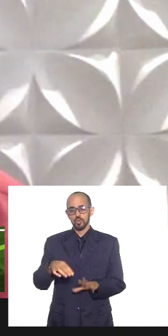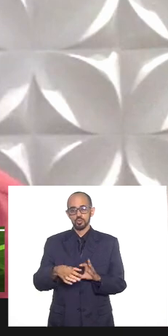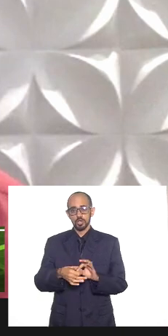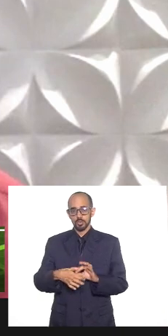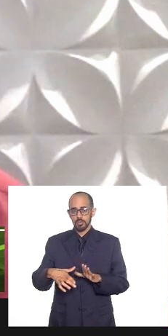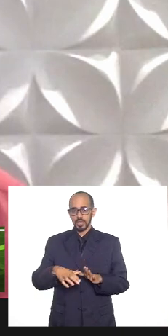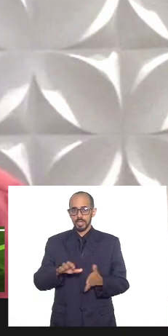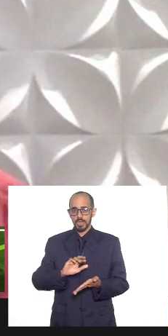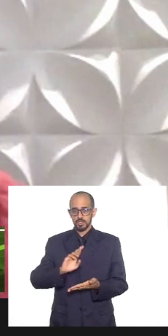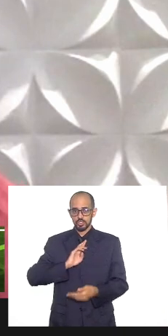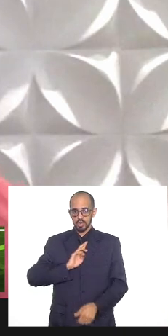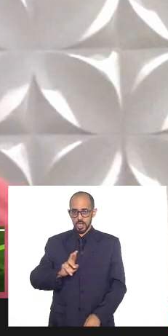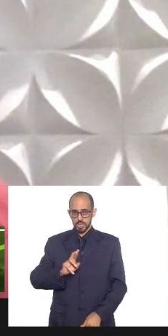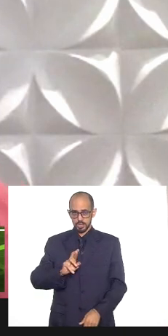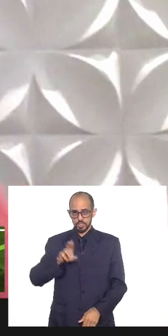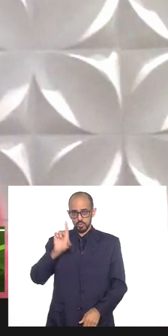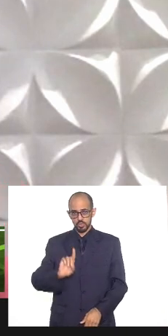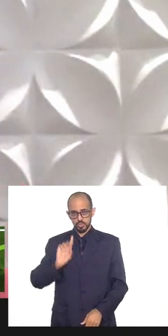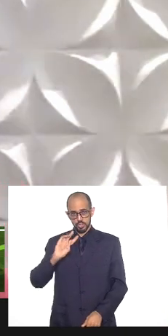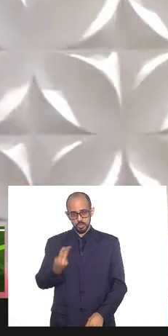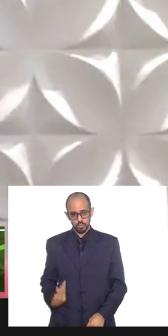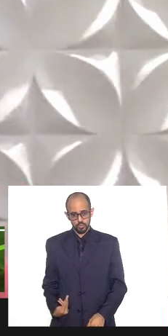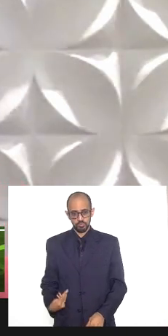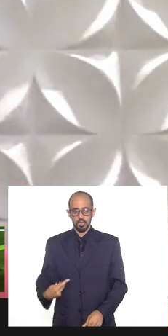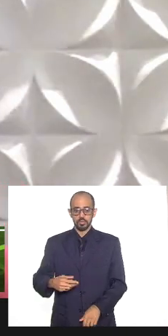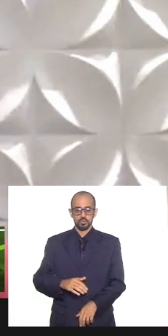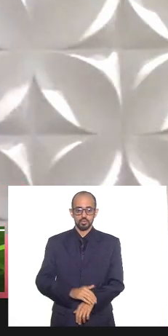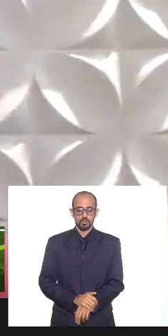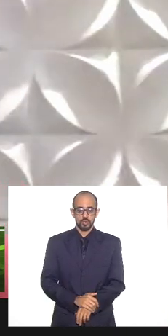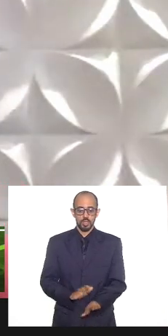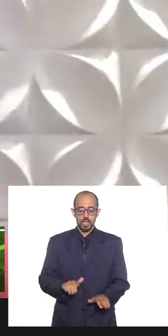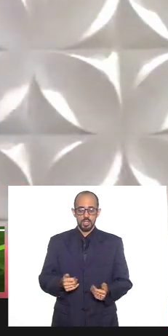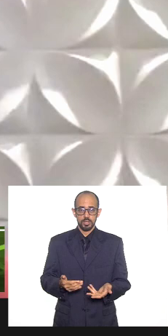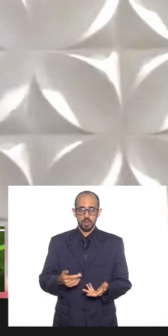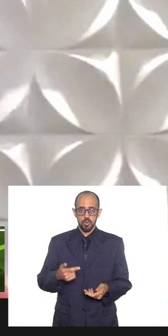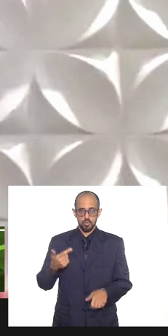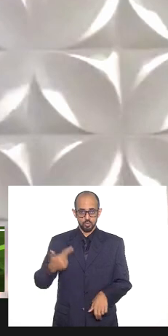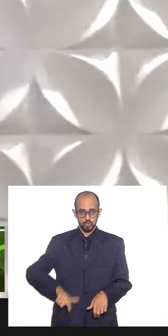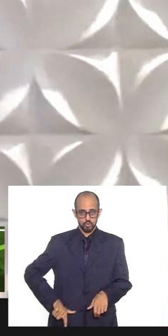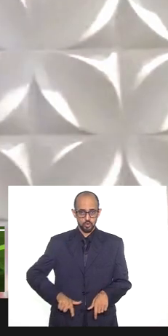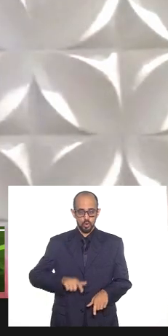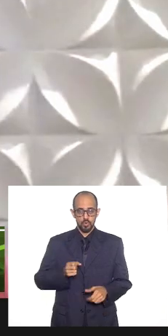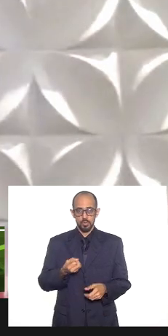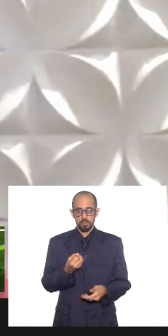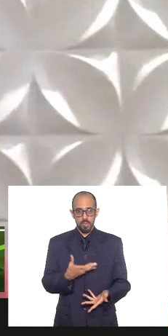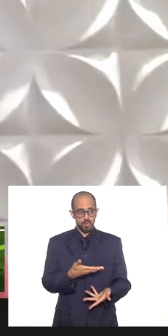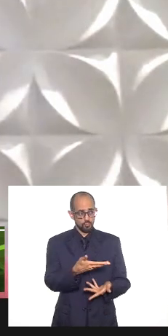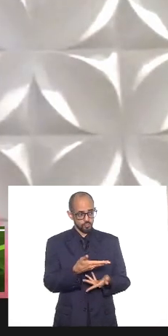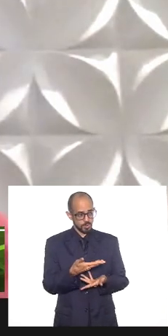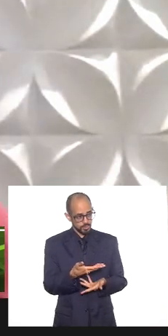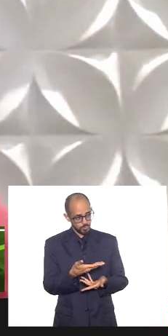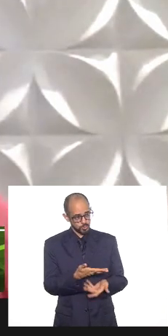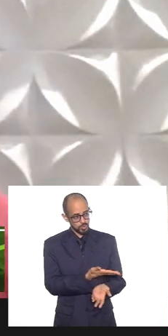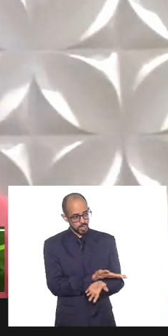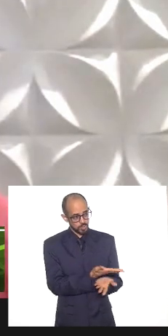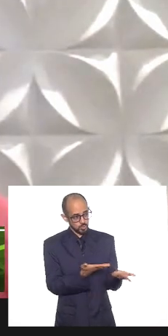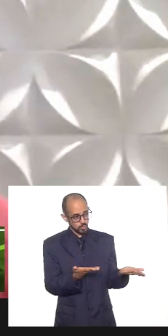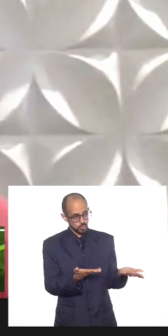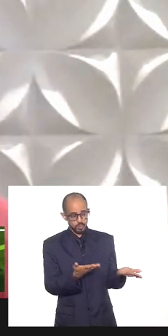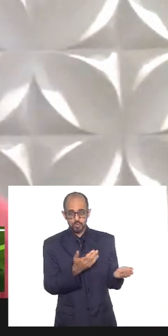Religiosa e Direitos Humanos. Então, dando mais uma vez as boas-vindas a todas e todos,